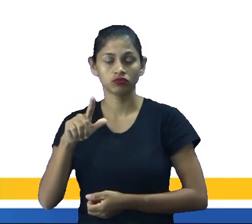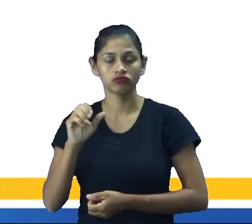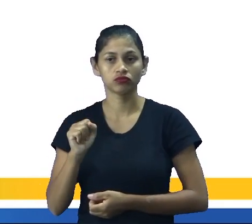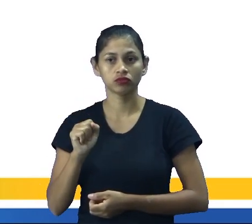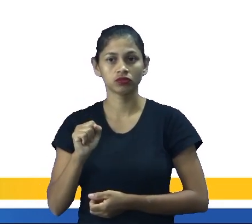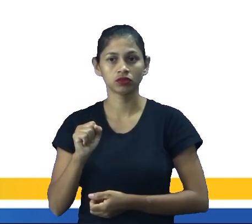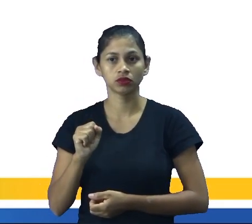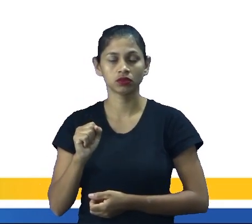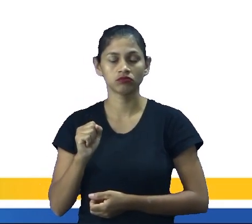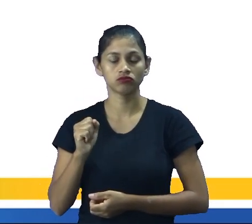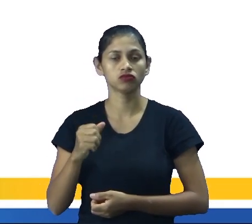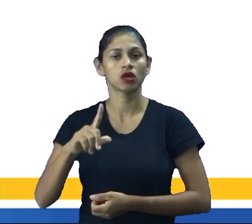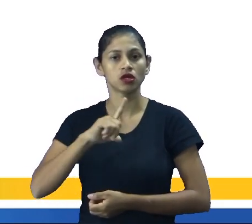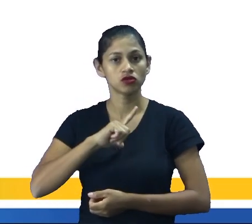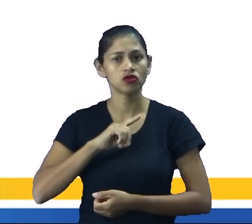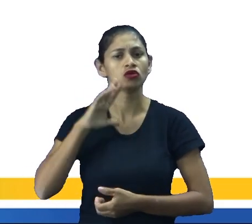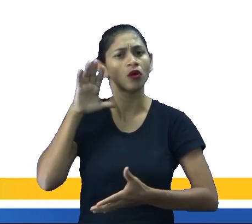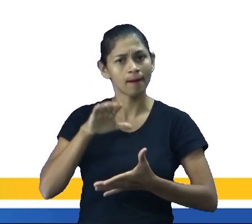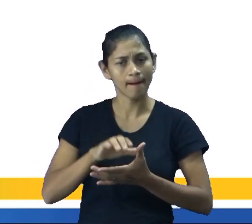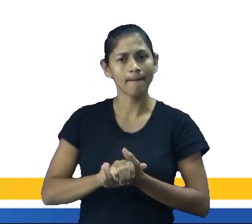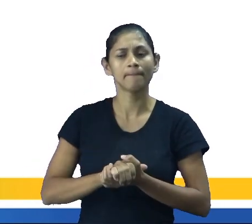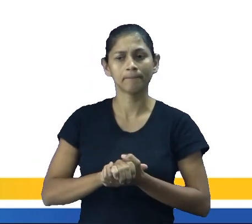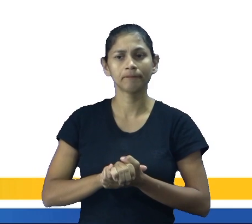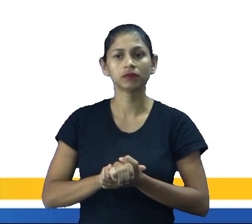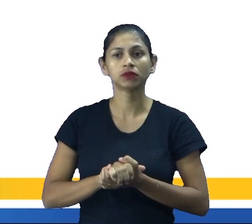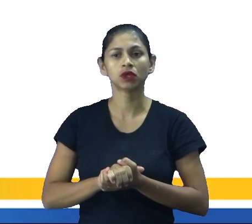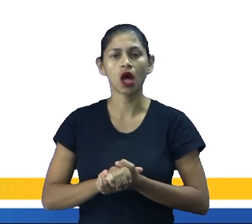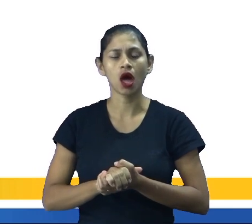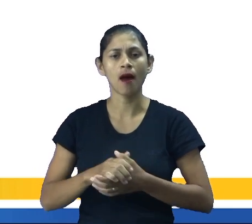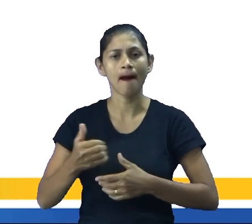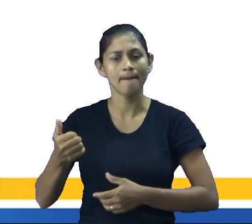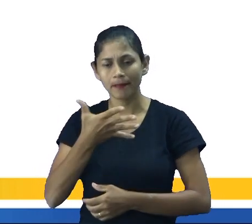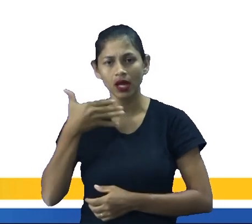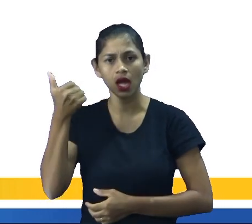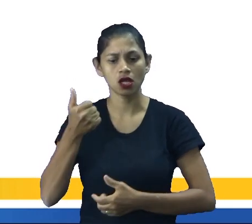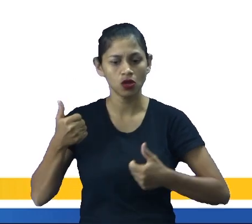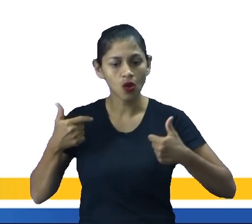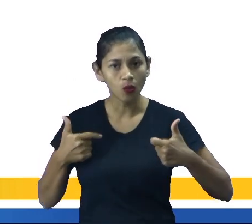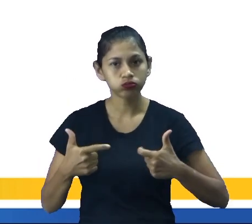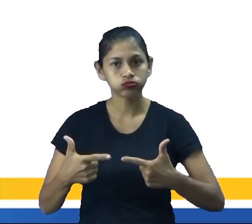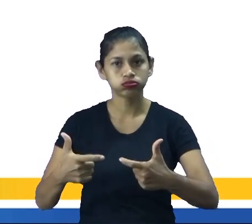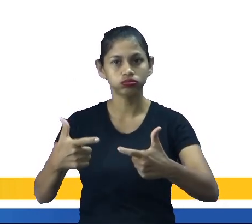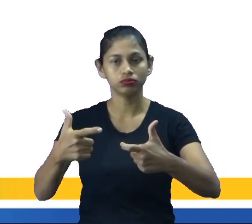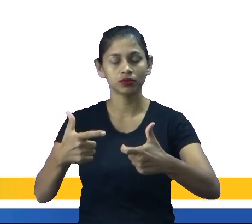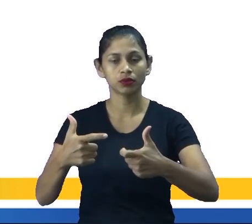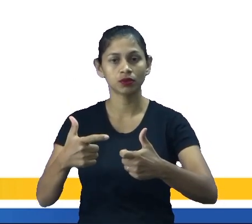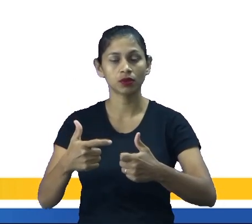e não apresentavam bom desempenho, então decidiu proibir os matrimônios.